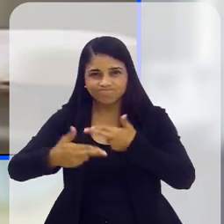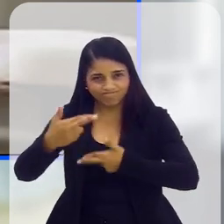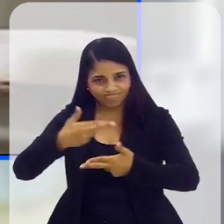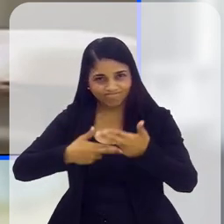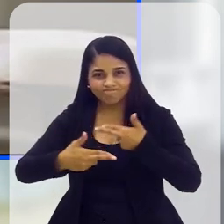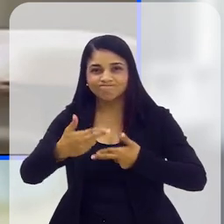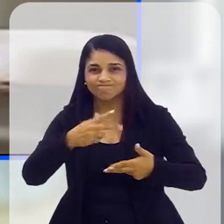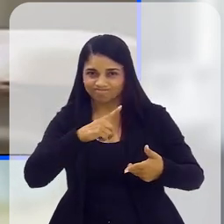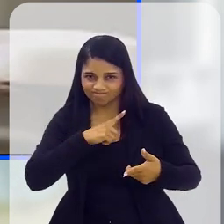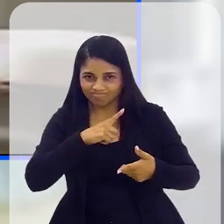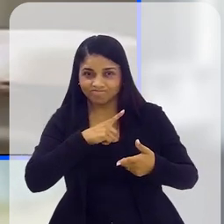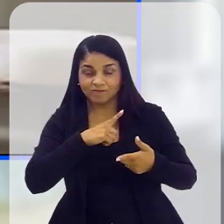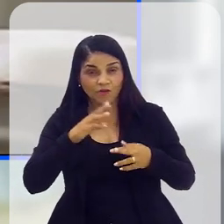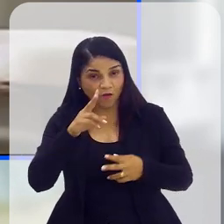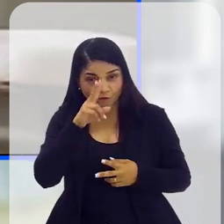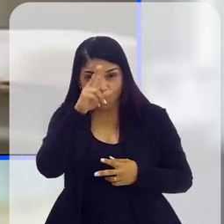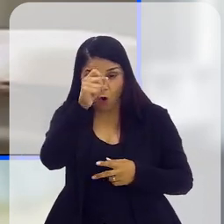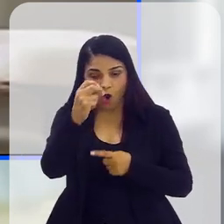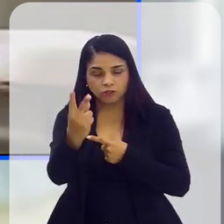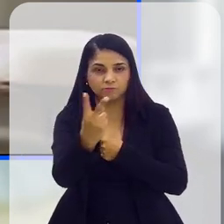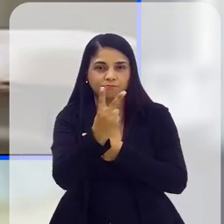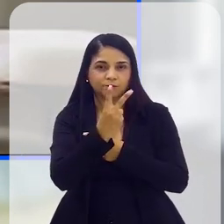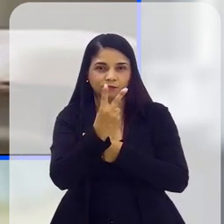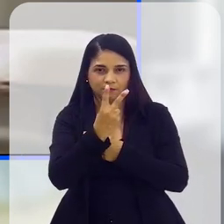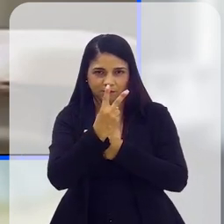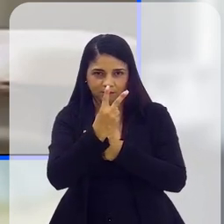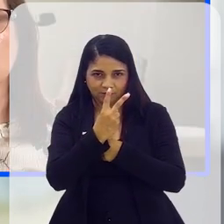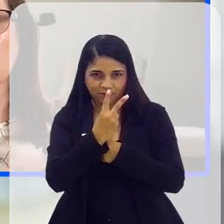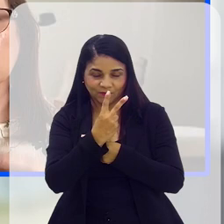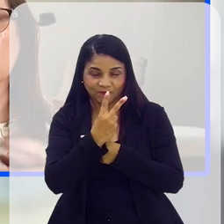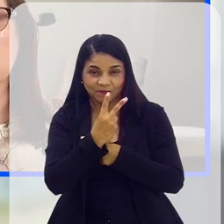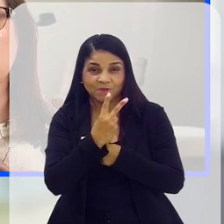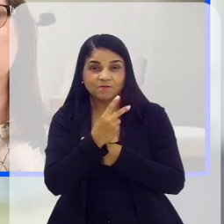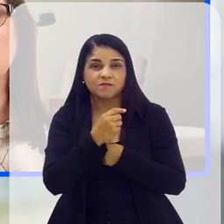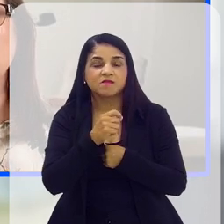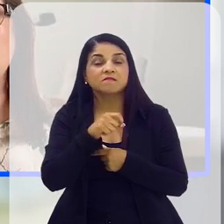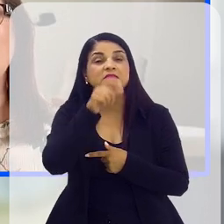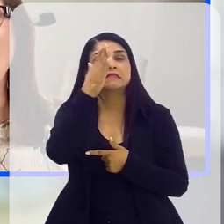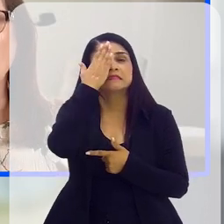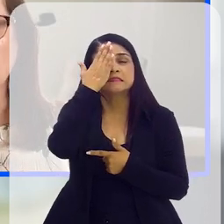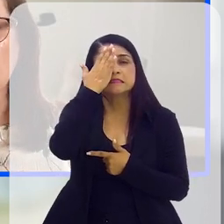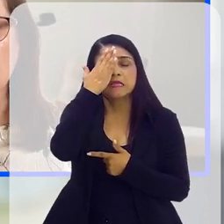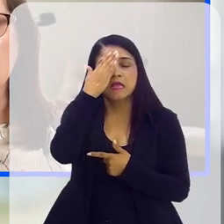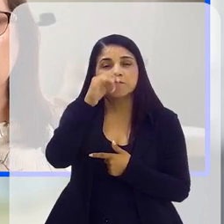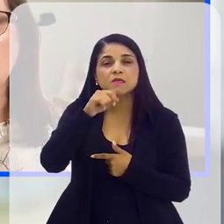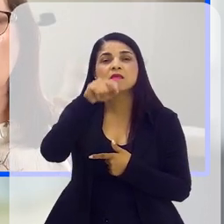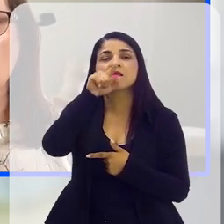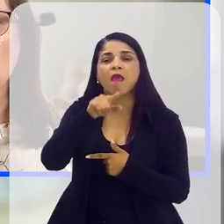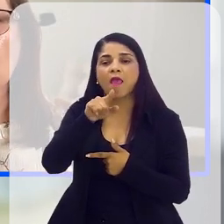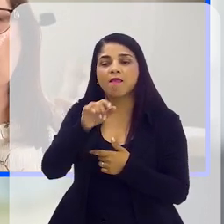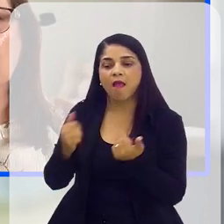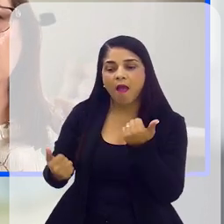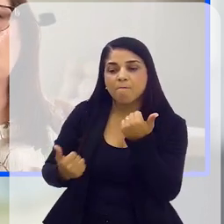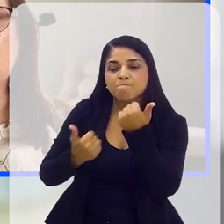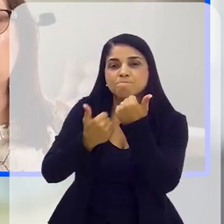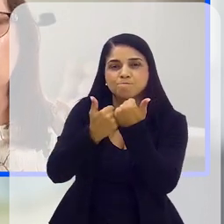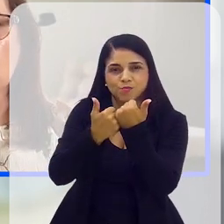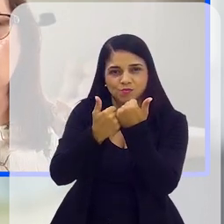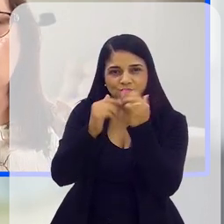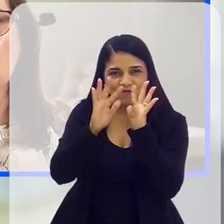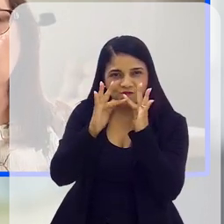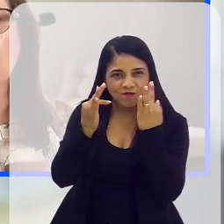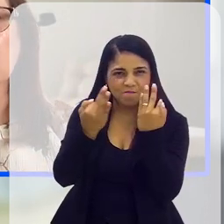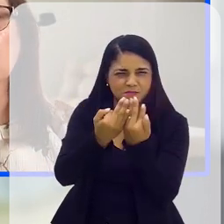nós estabelecemos, eles são um forte fator de proteção. Você saber que você conta com uma rede de